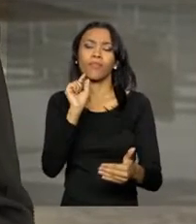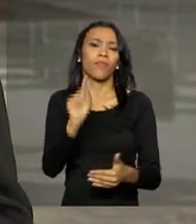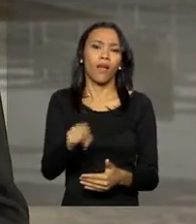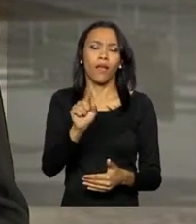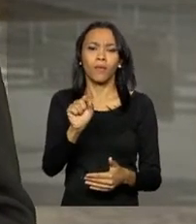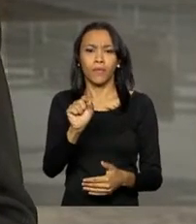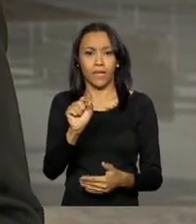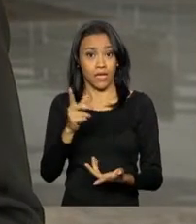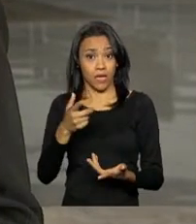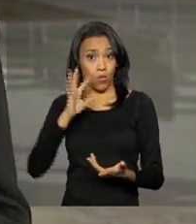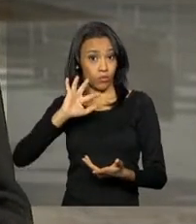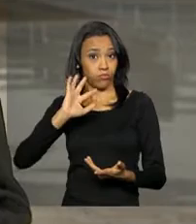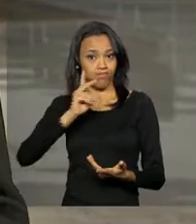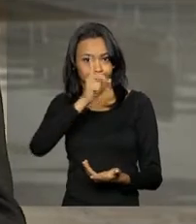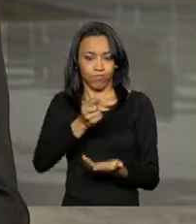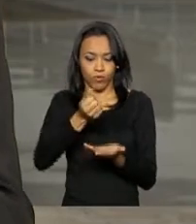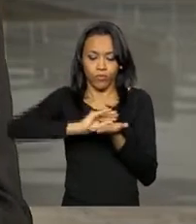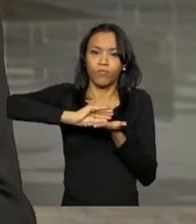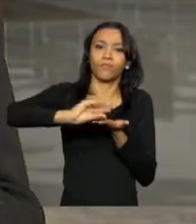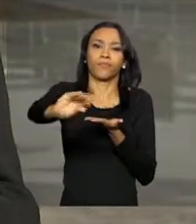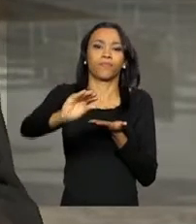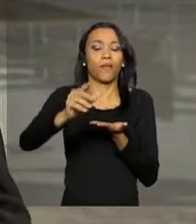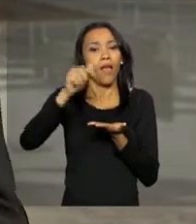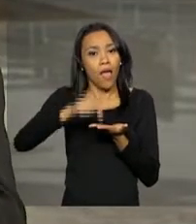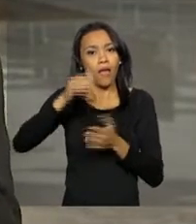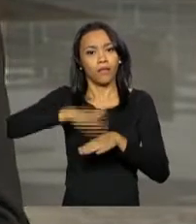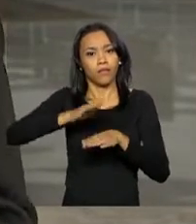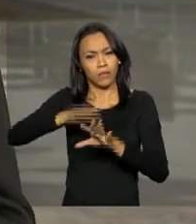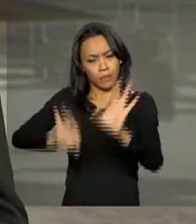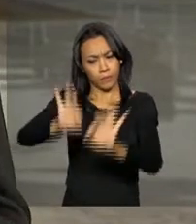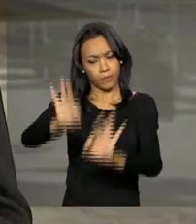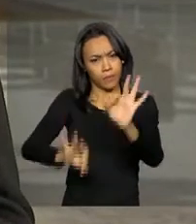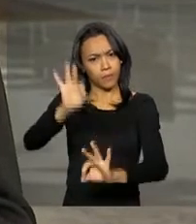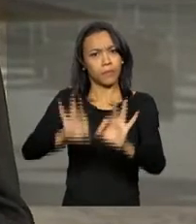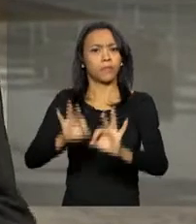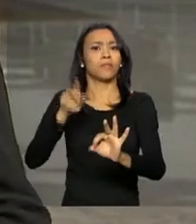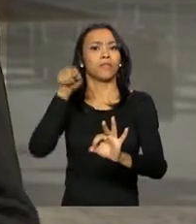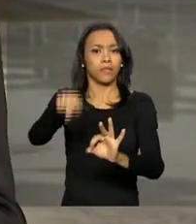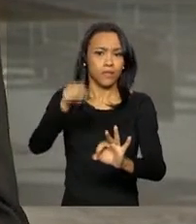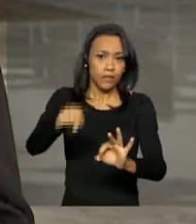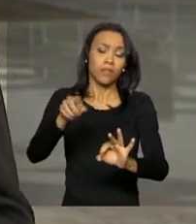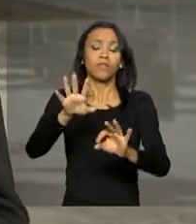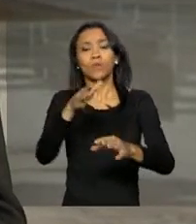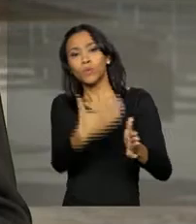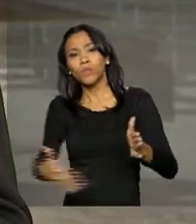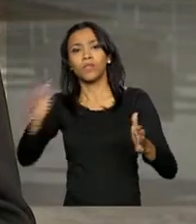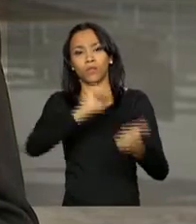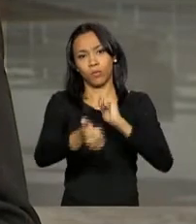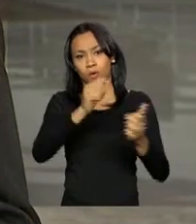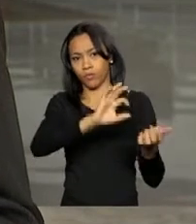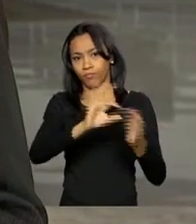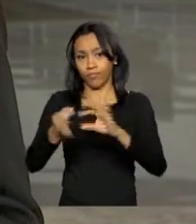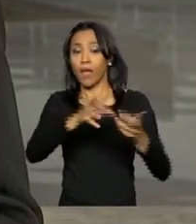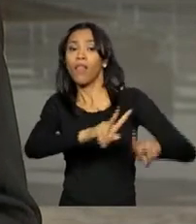ao determinar a transferência desses recursos, o planejamento operacional para o serviço de transporte de pacientes durante os Jogos Olímpicos e